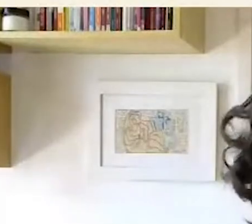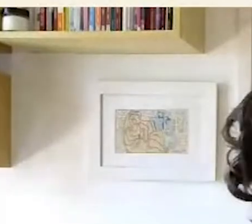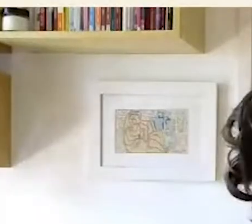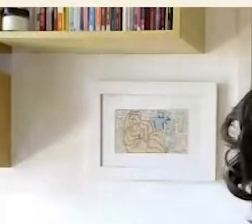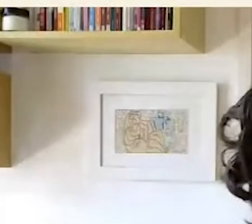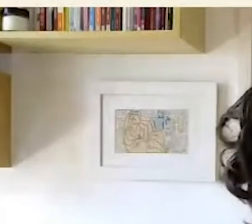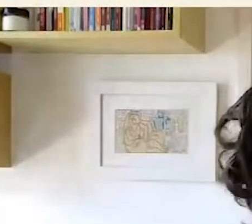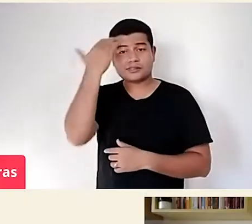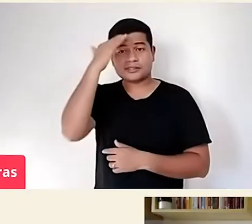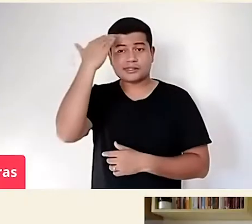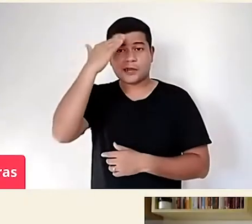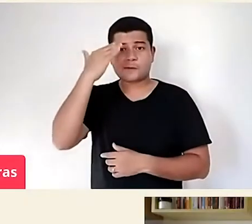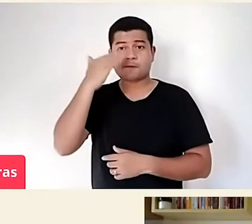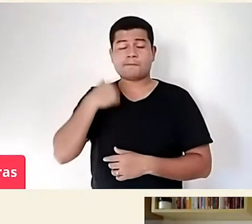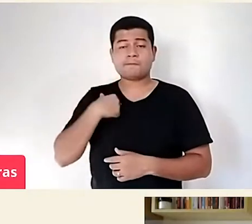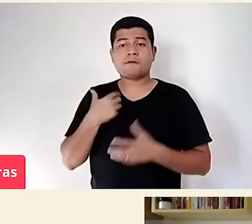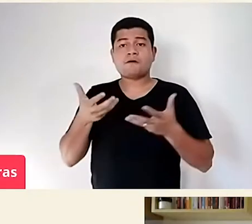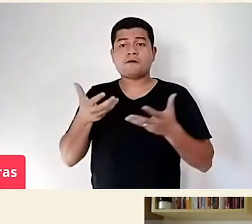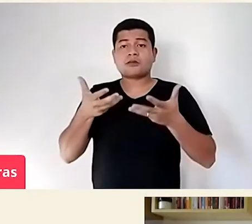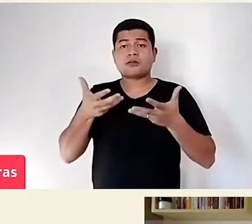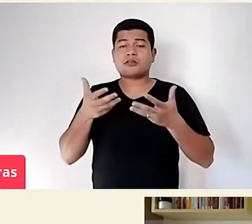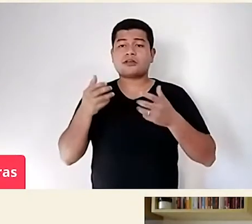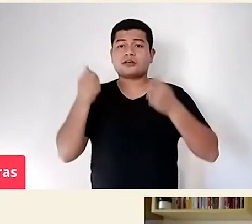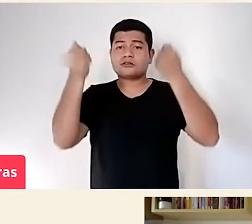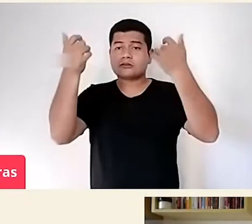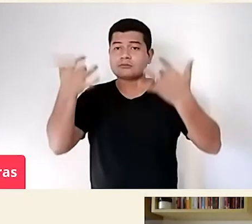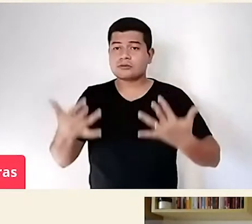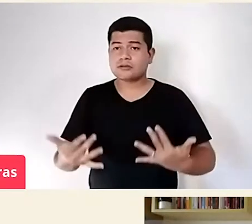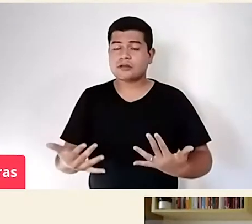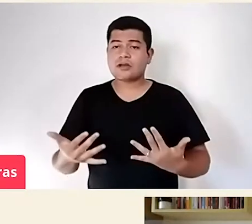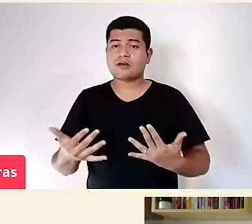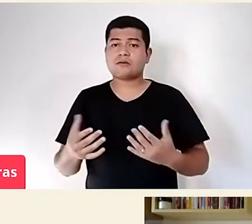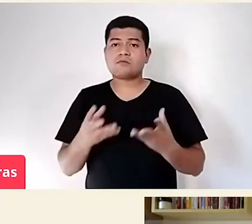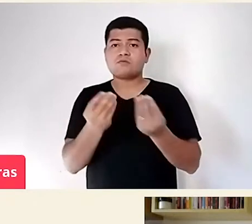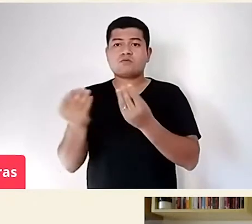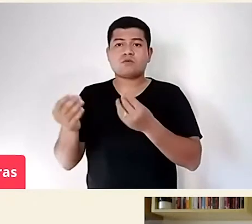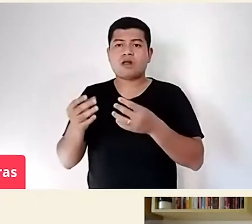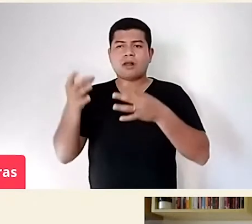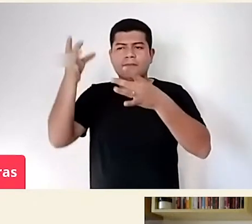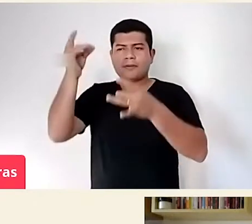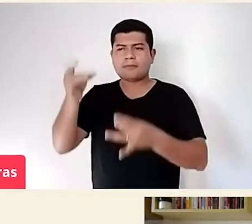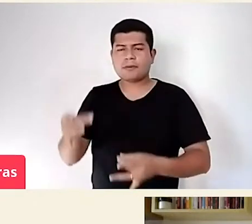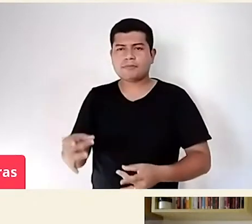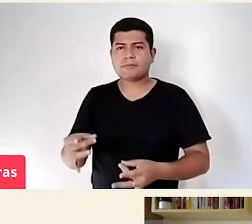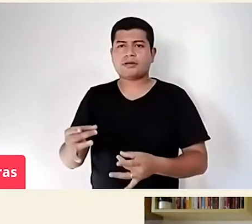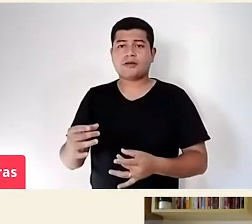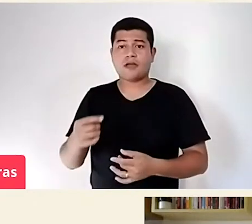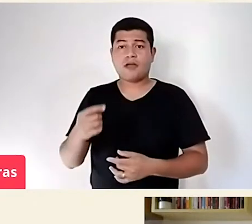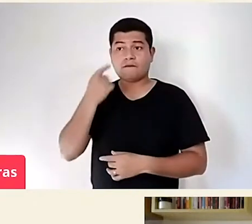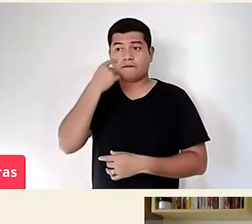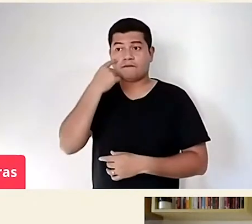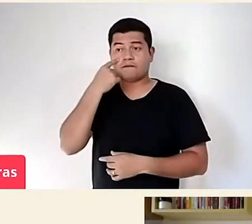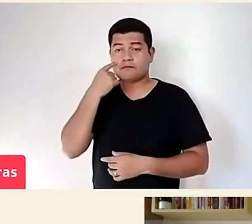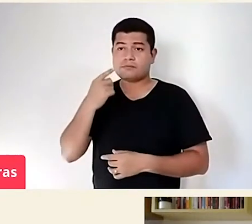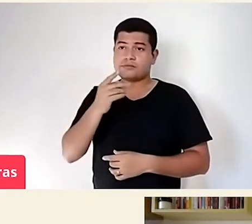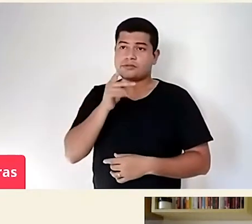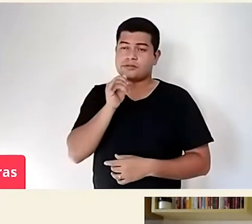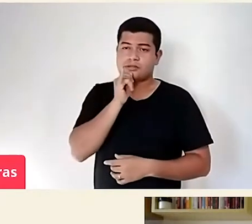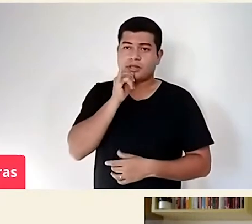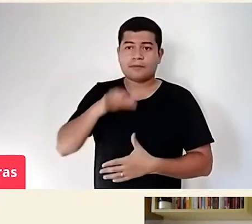nos espaços de poder. Muitas características que a gente vê positivamente na política, como liderança,